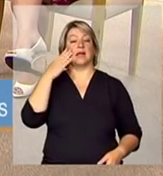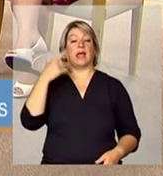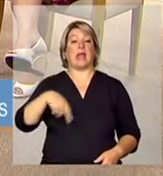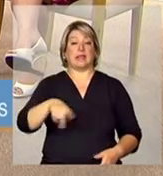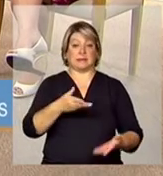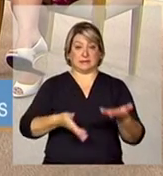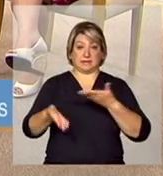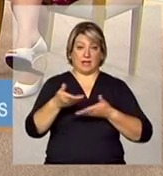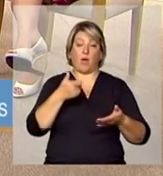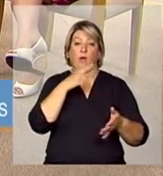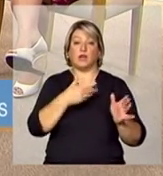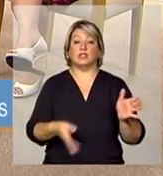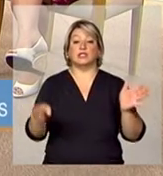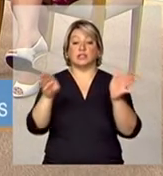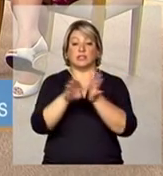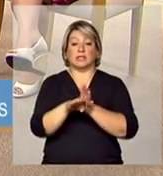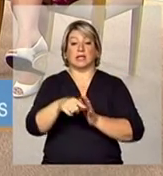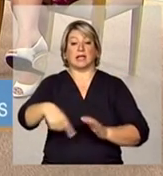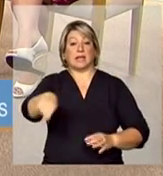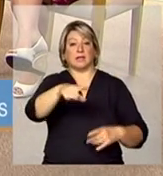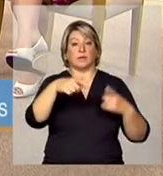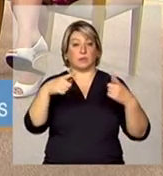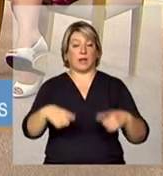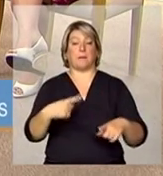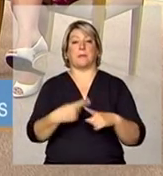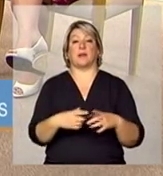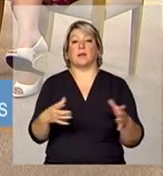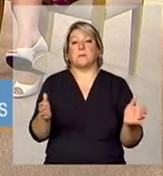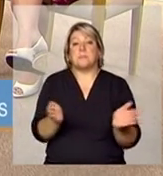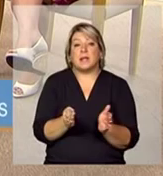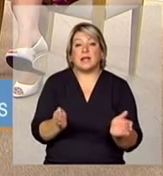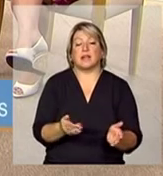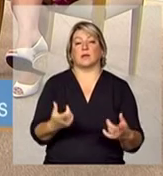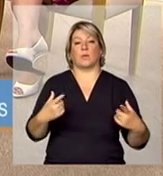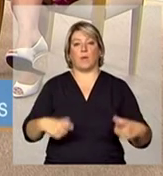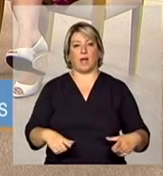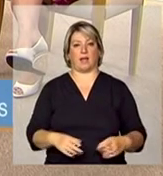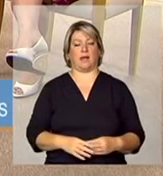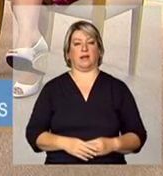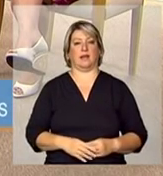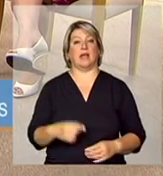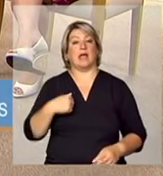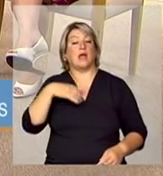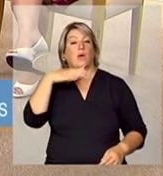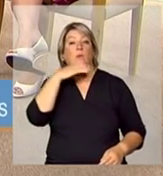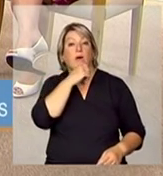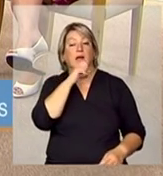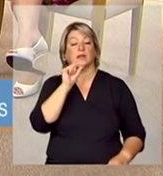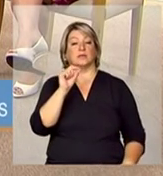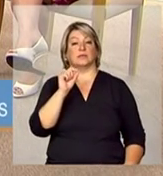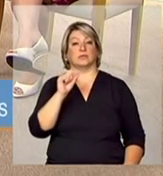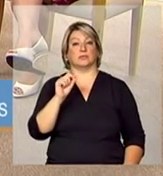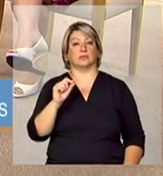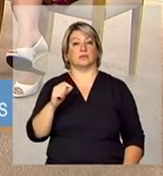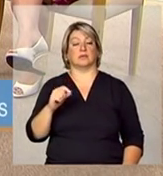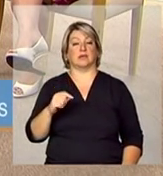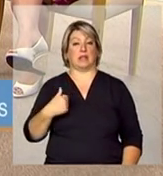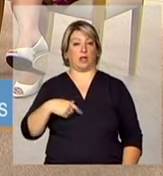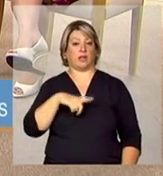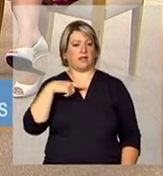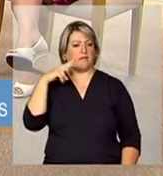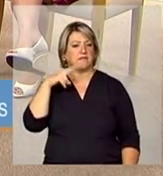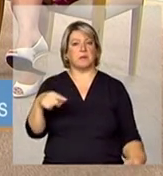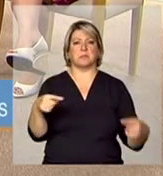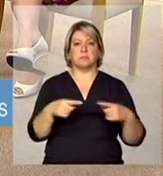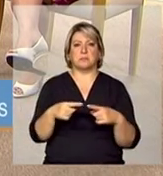nesse ideal das residências inclusivas que são espaços pequenos como a Mariana falou eu acho que uma das coisas que a gente vem está vendo que está dando